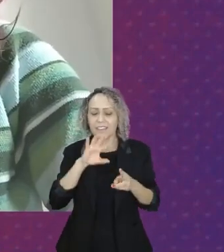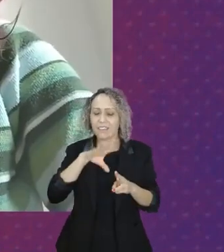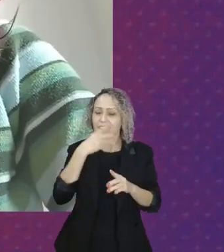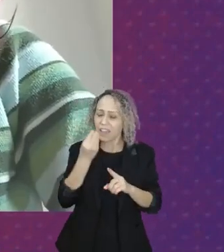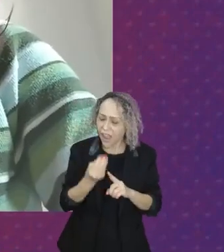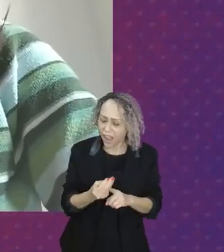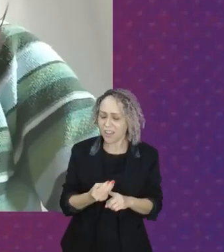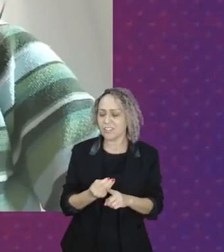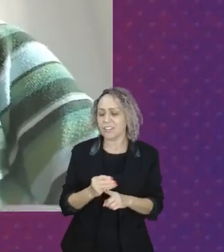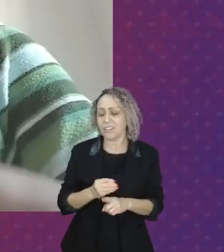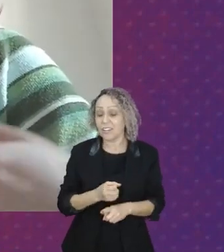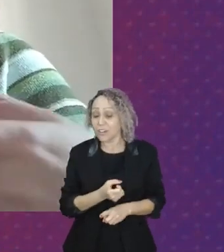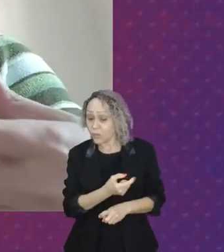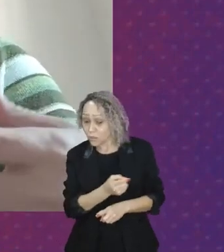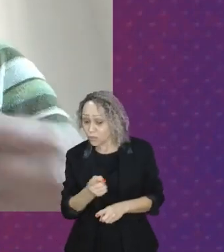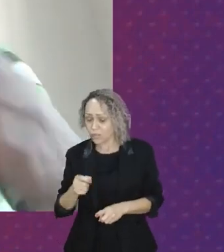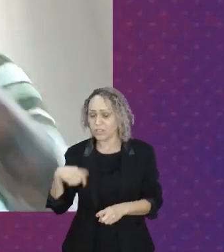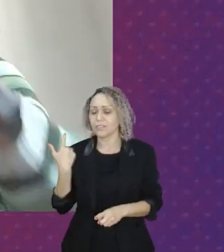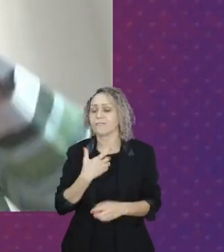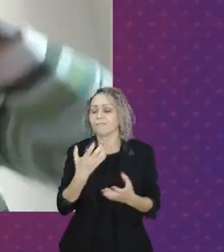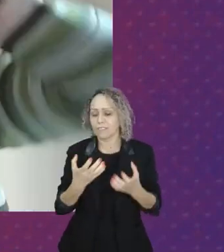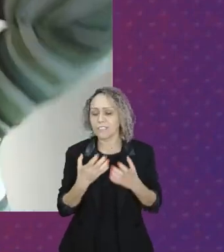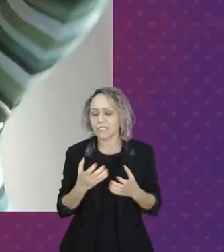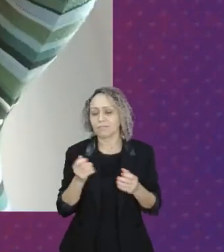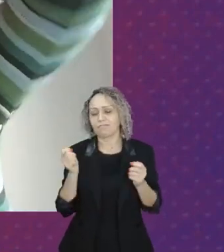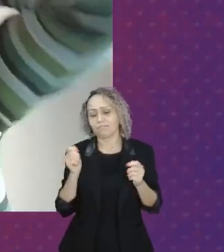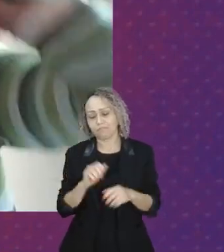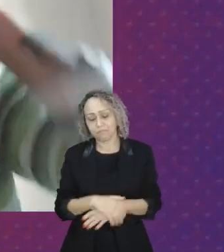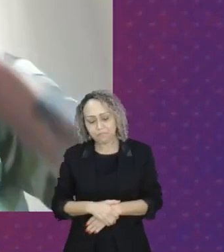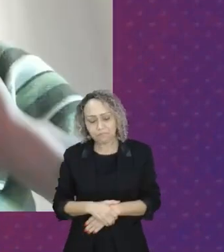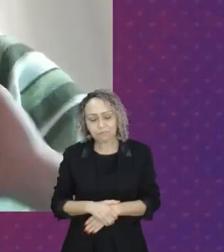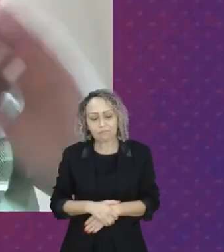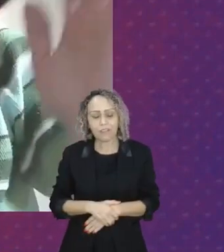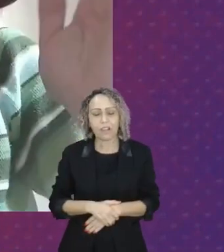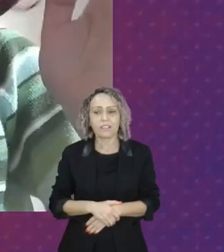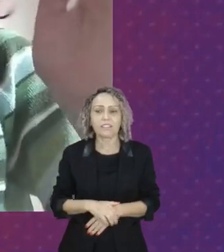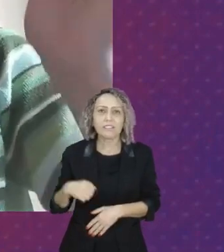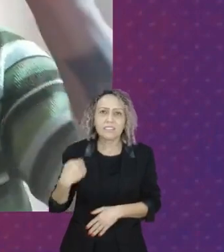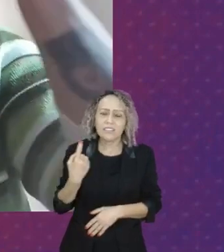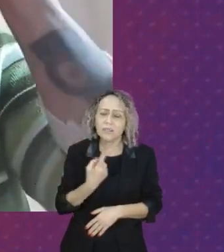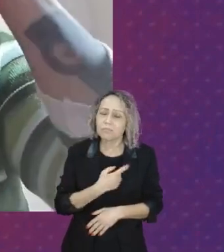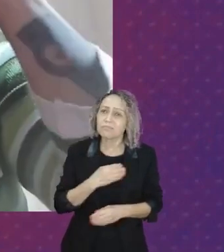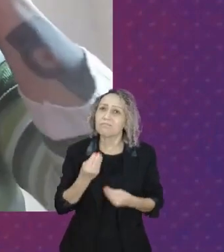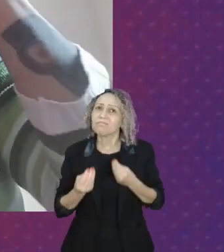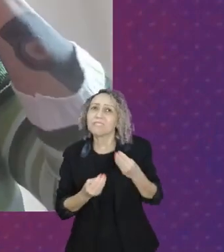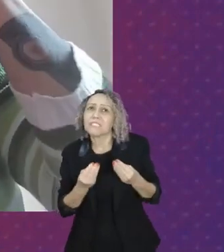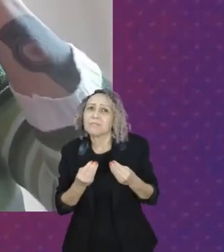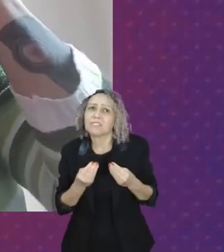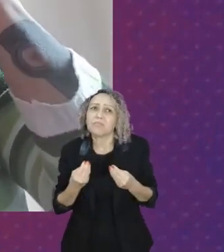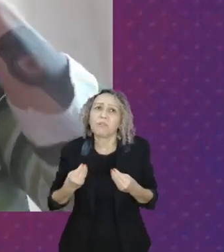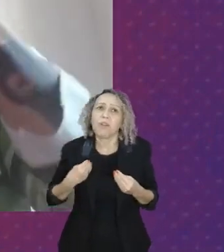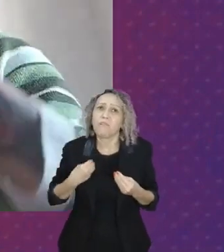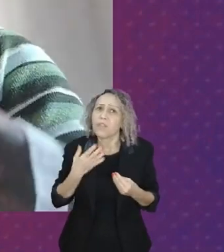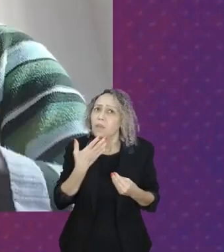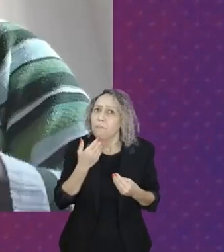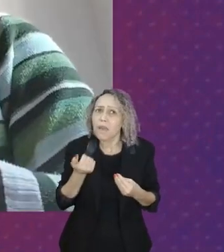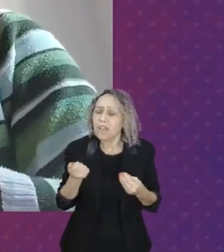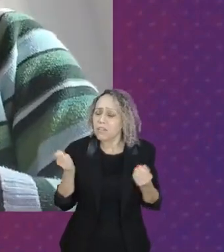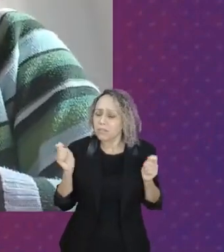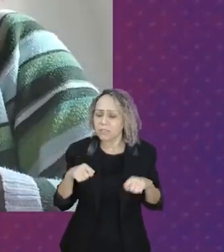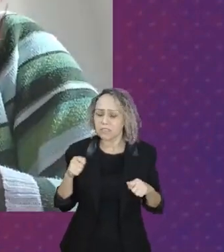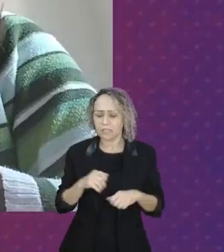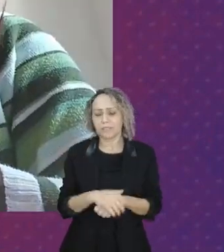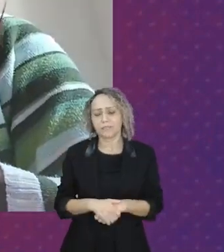corre em momentos de um bem-estar social um pouco melhor. Calcule